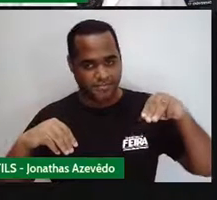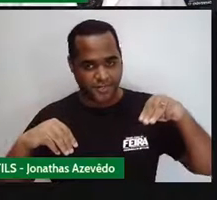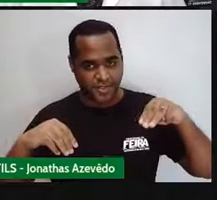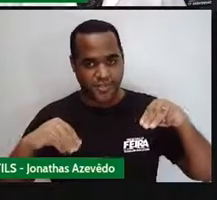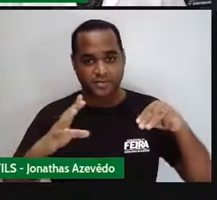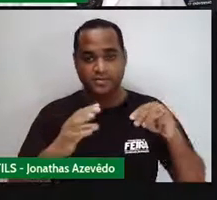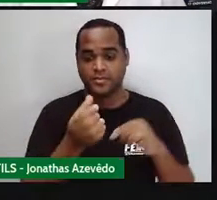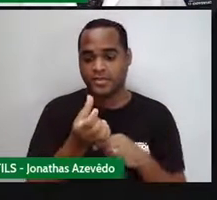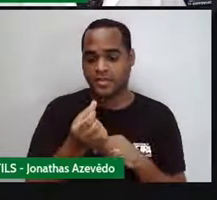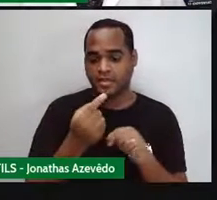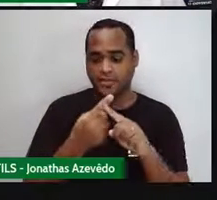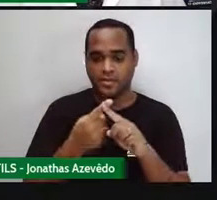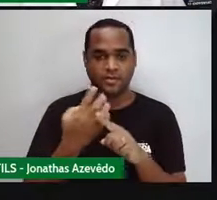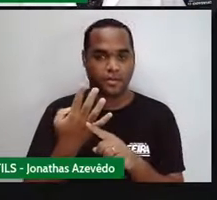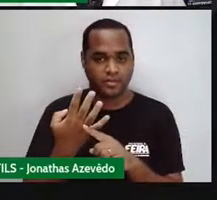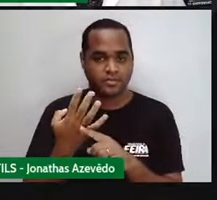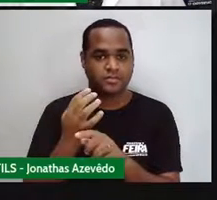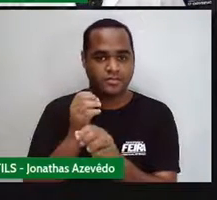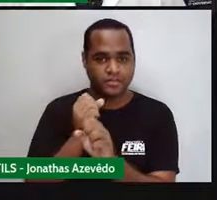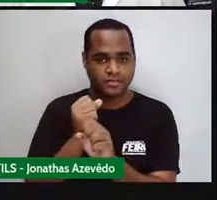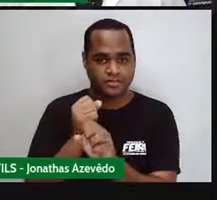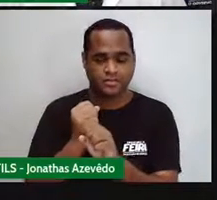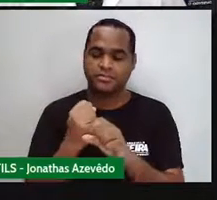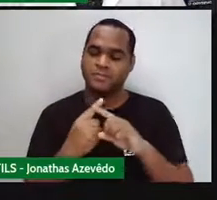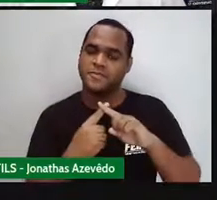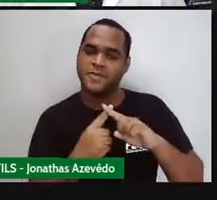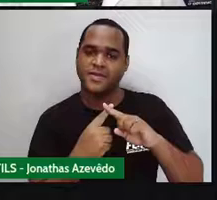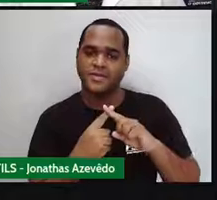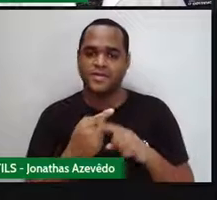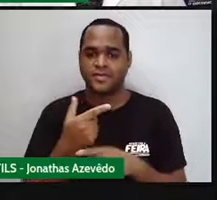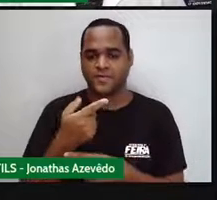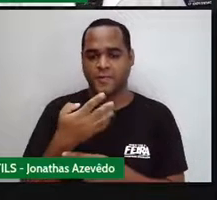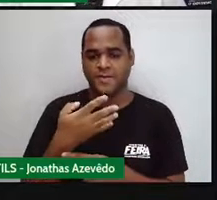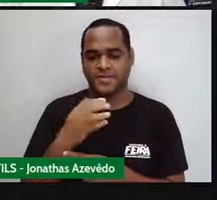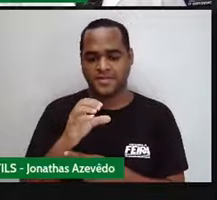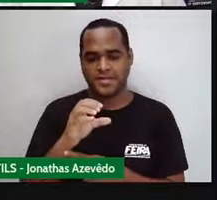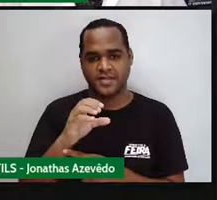vezes 4, fazendo essa multiplicaçãozinha, 24.